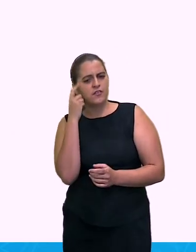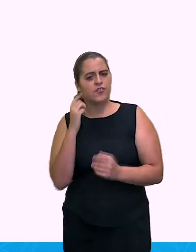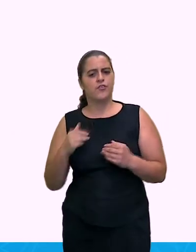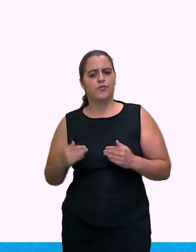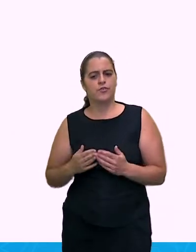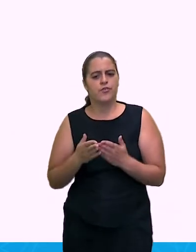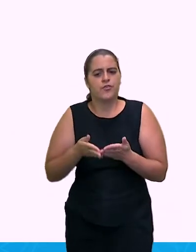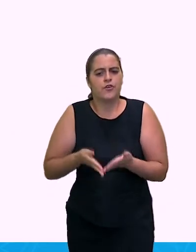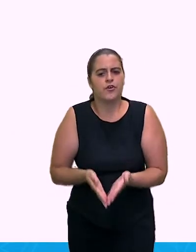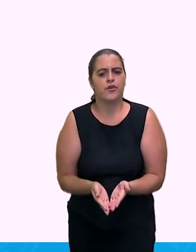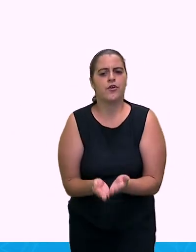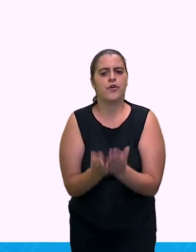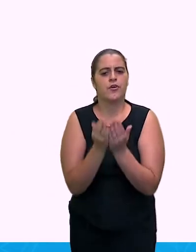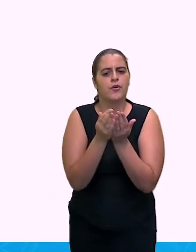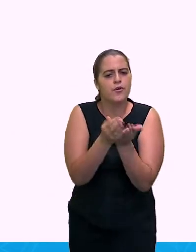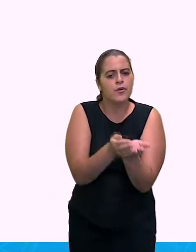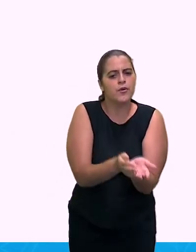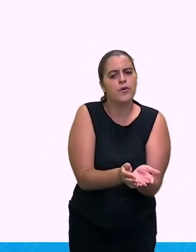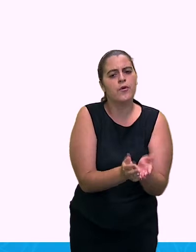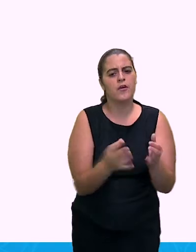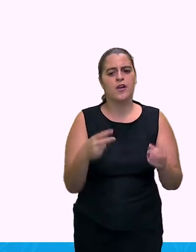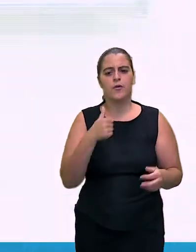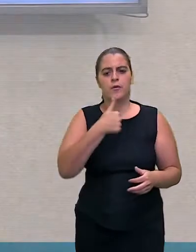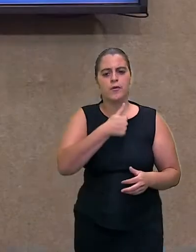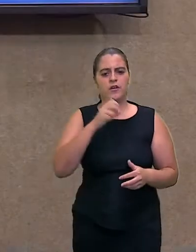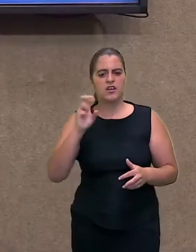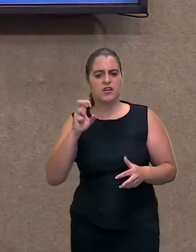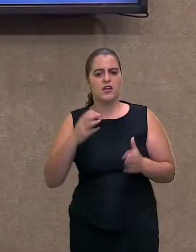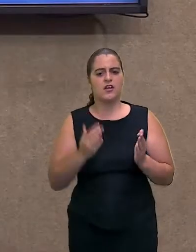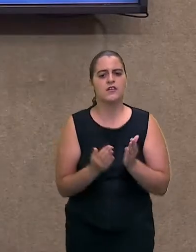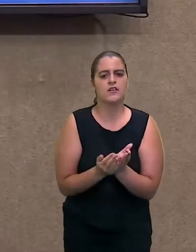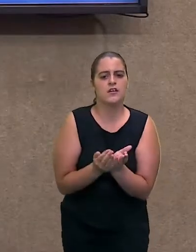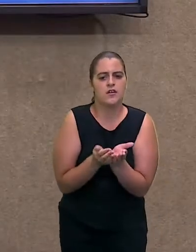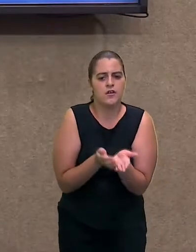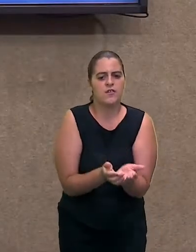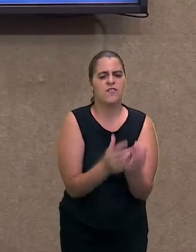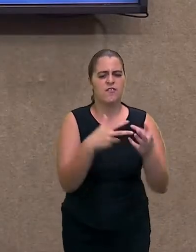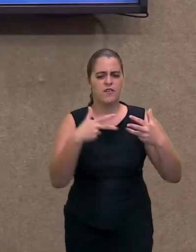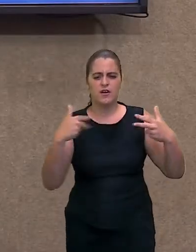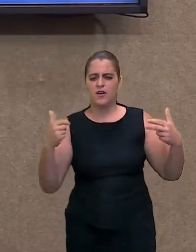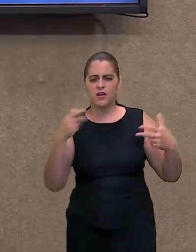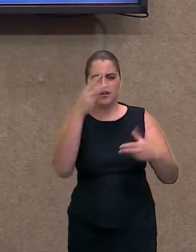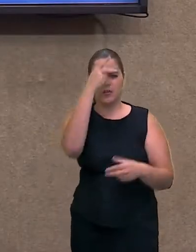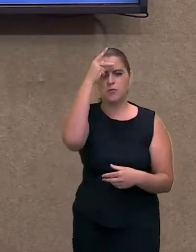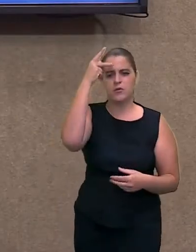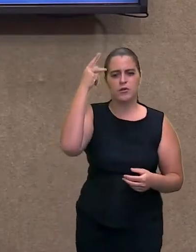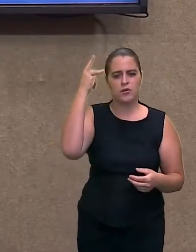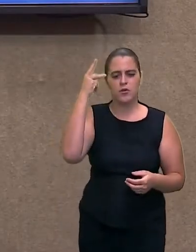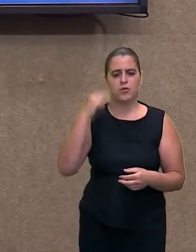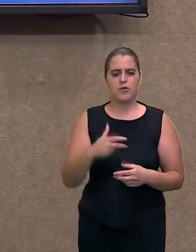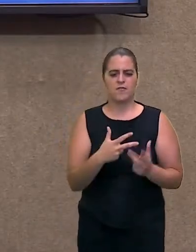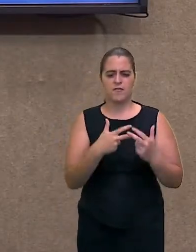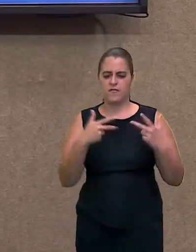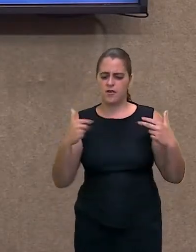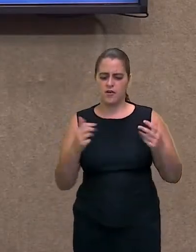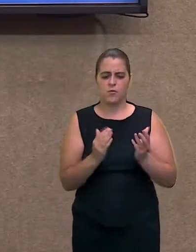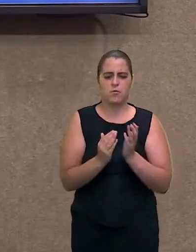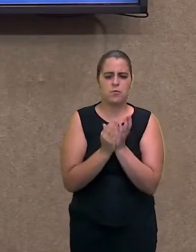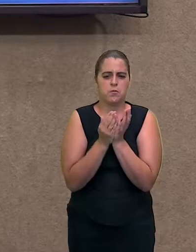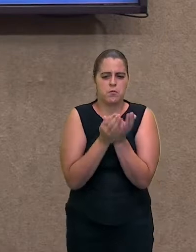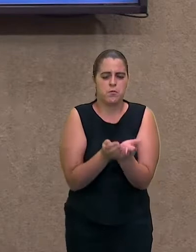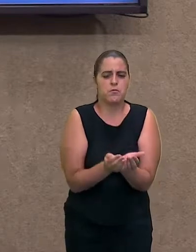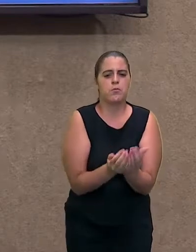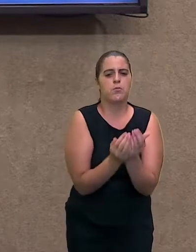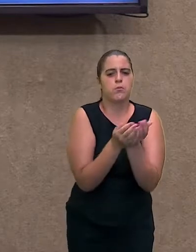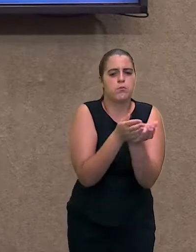navio. Mas não. Nossa, era uma tropa. Era muita gente. E muitos navios, né? Eles estavam